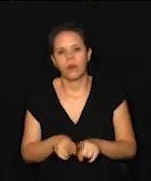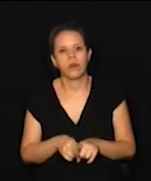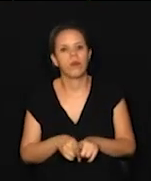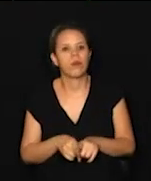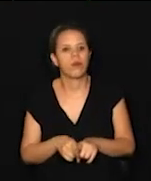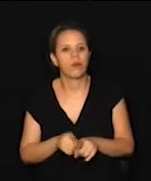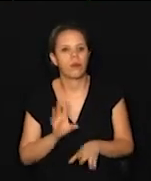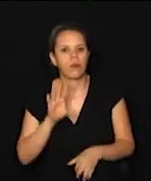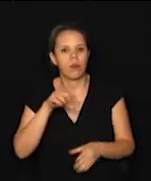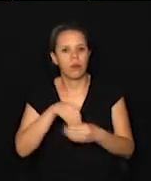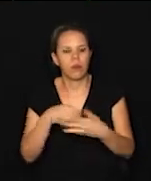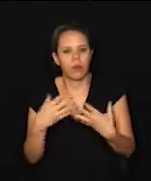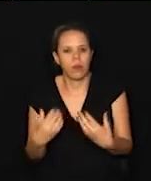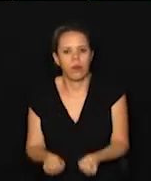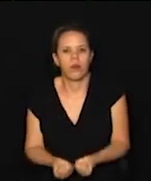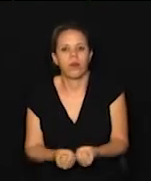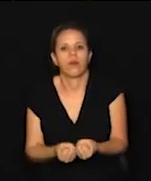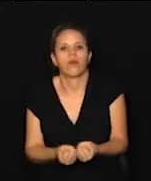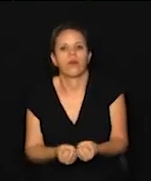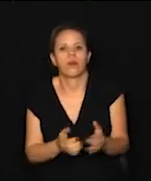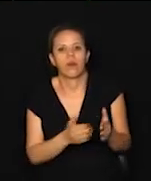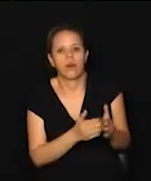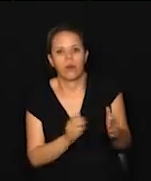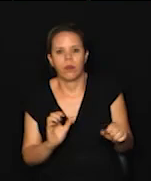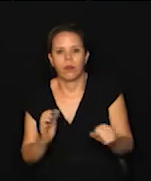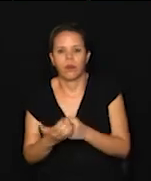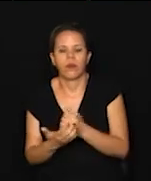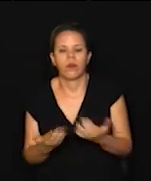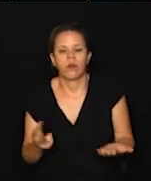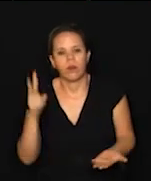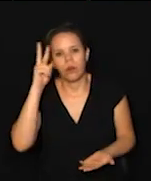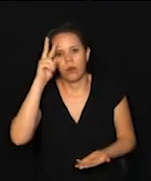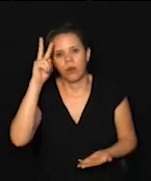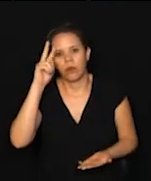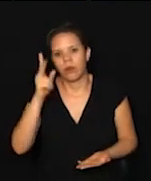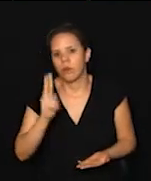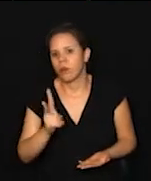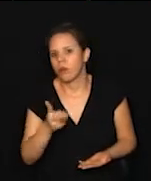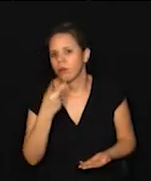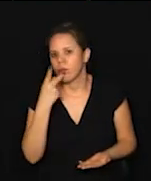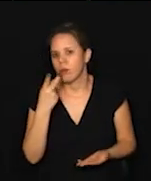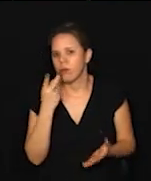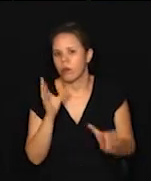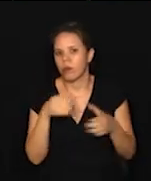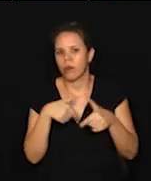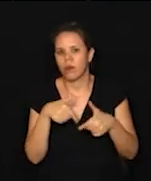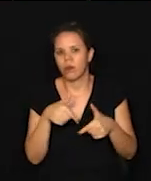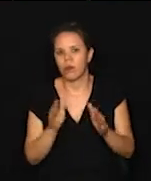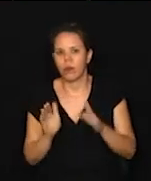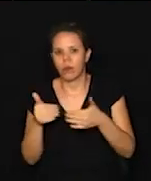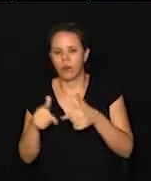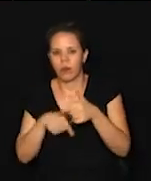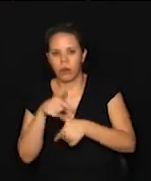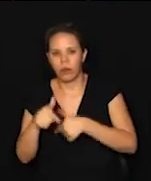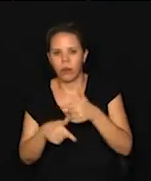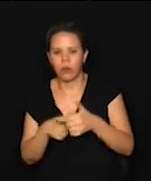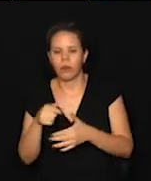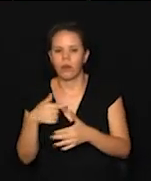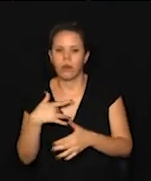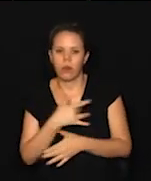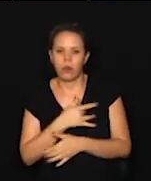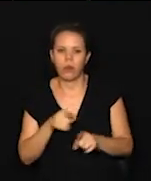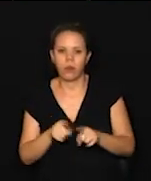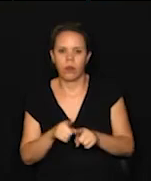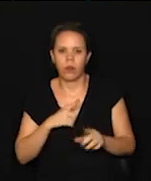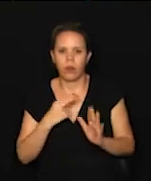de reintegração de posse em tempos de pandemia. Lembrando que a gente fala sempre dessa comissão voltada à área da saúde, mas